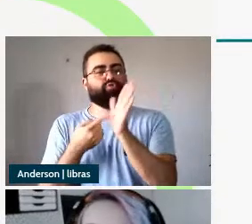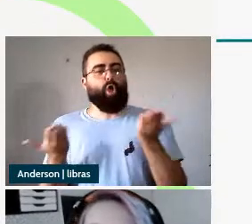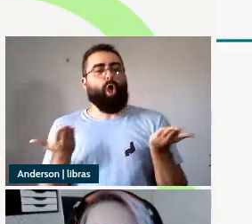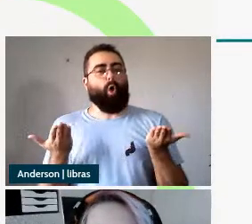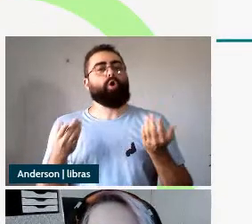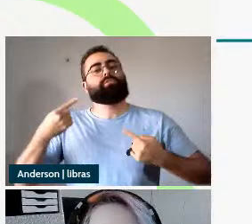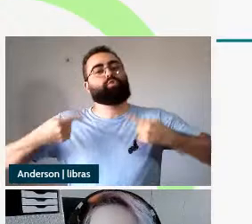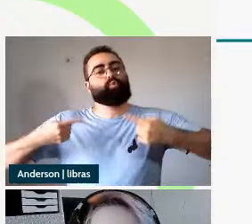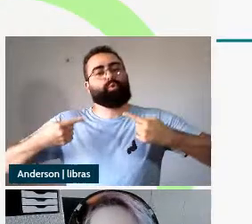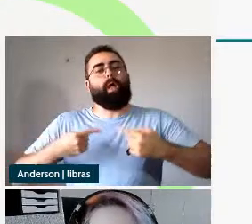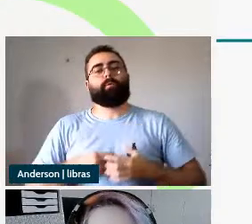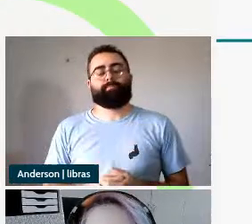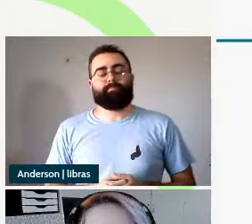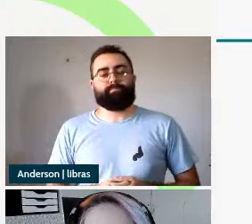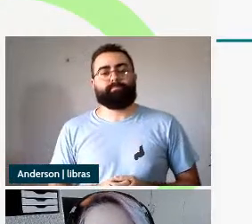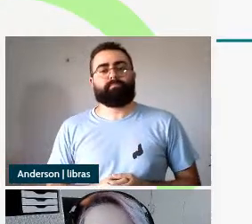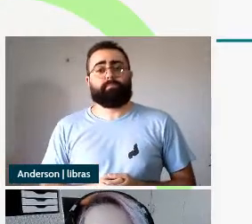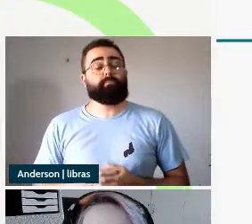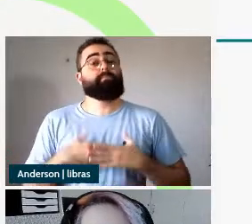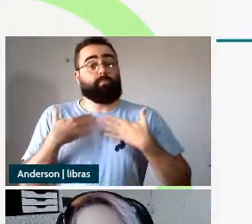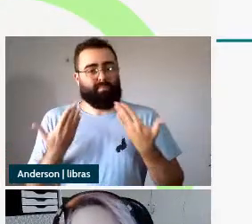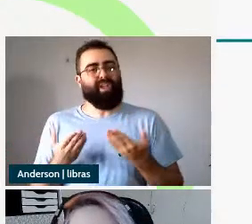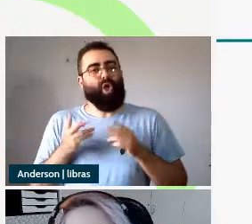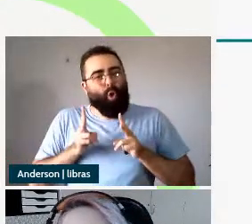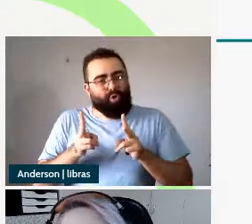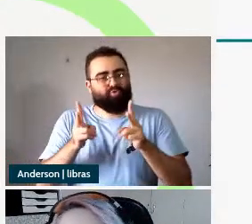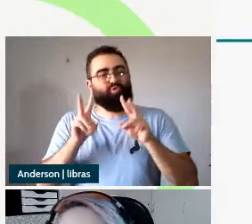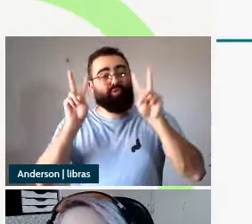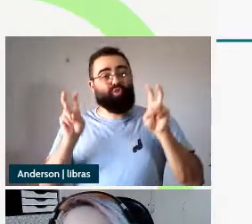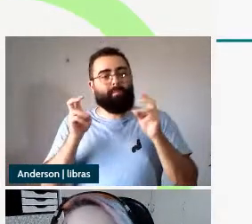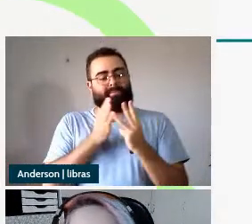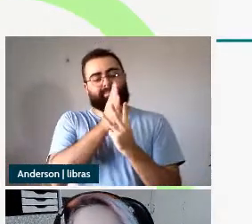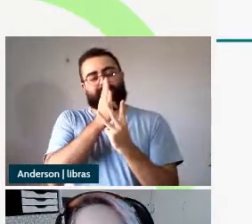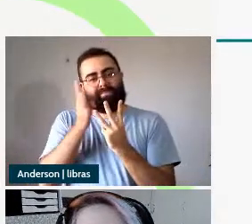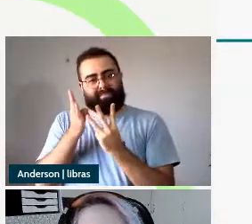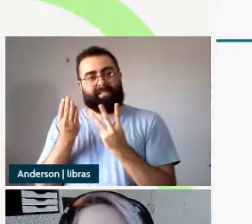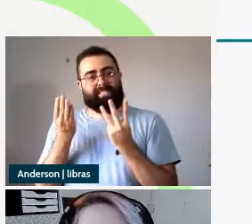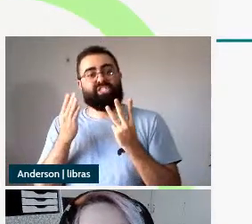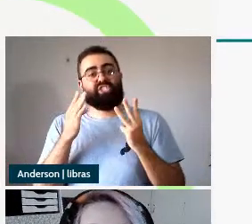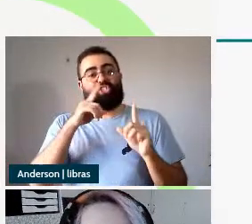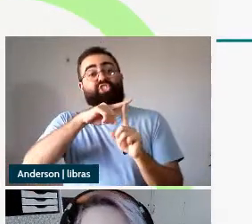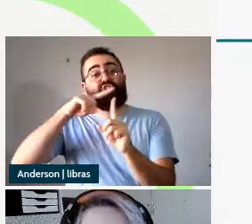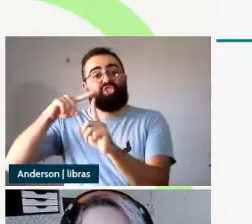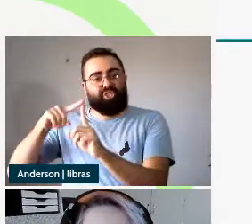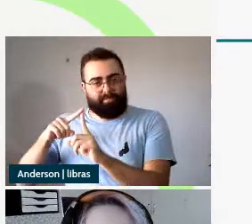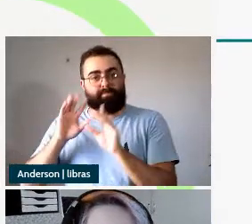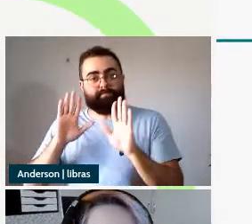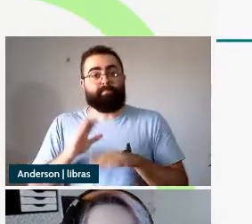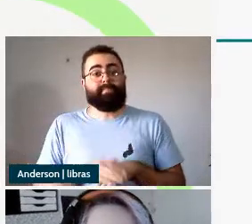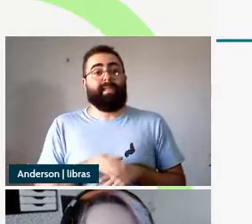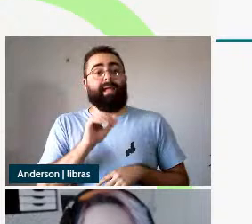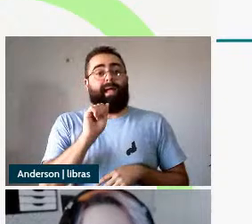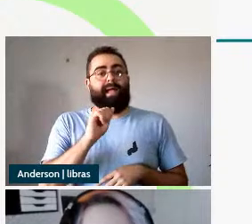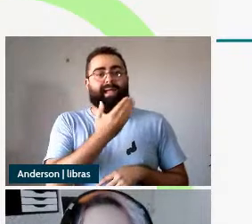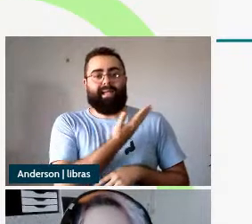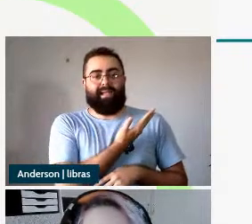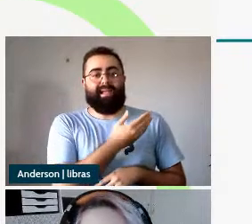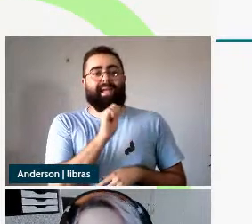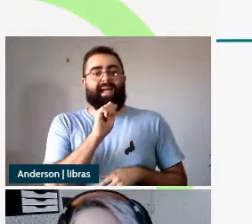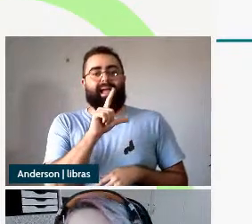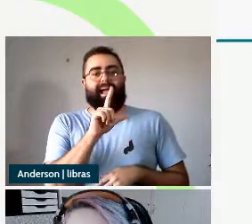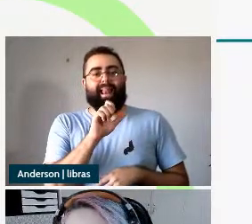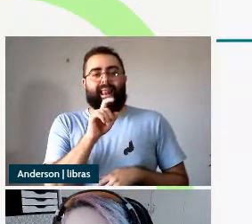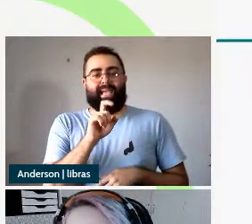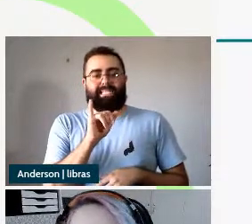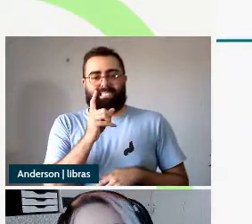ainda sobre a tripartição Alexeado e Gnostopolo em 2008 elas mostram a proposta para o grego essa proposta